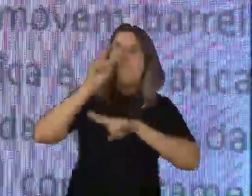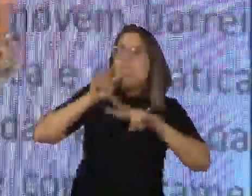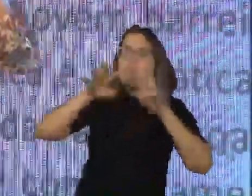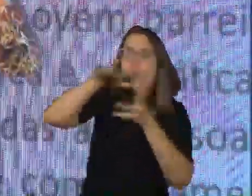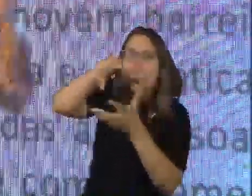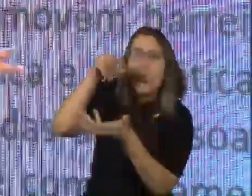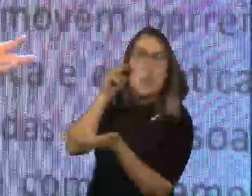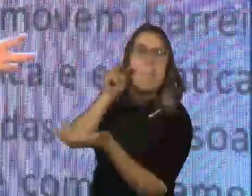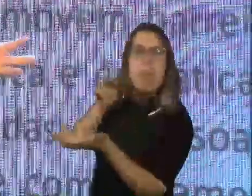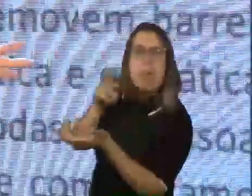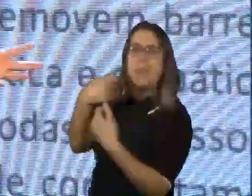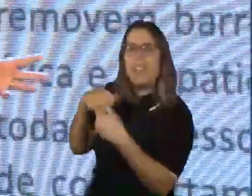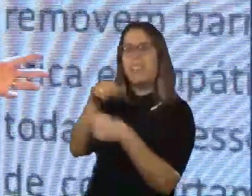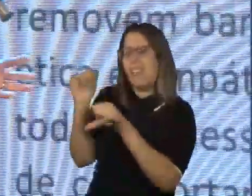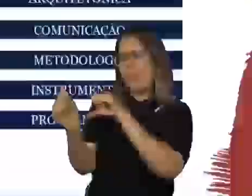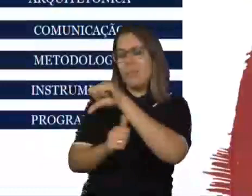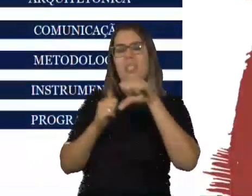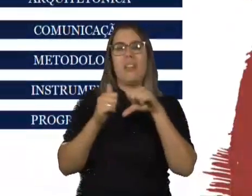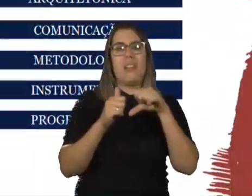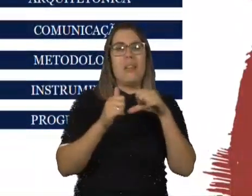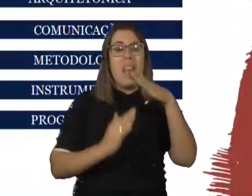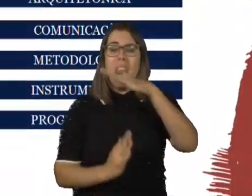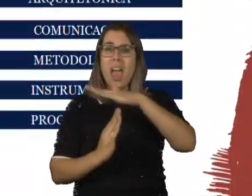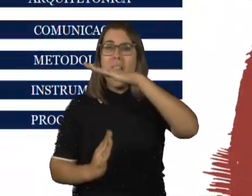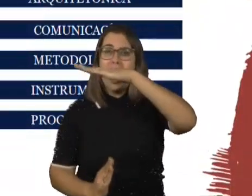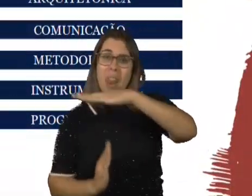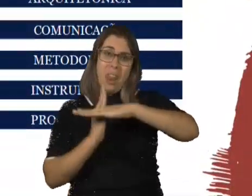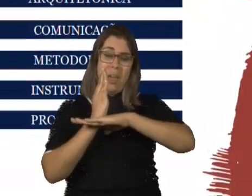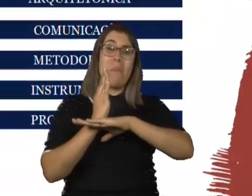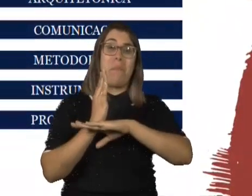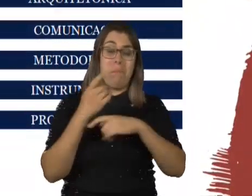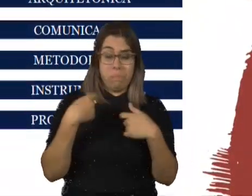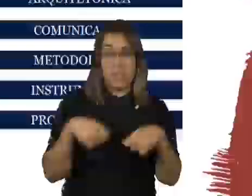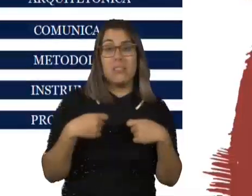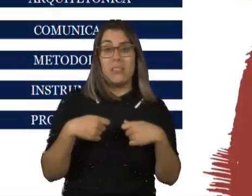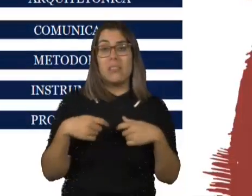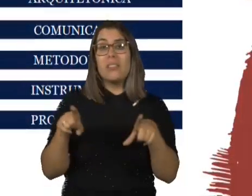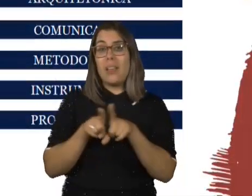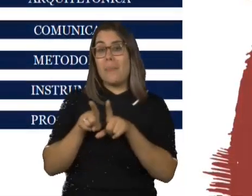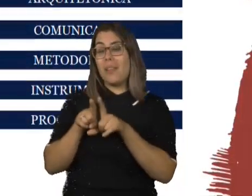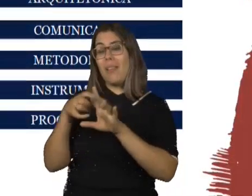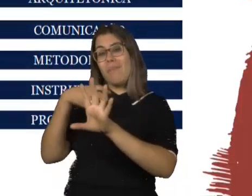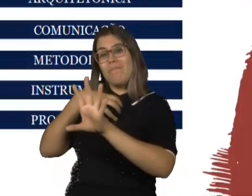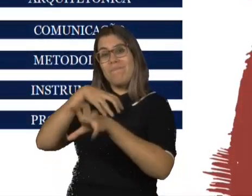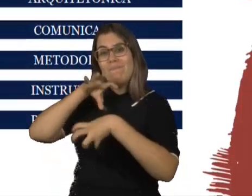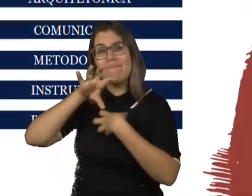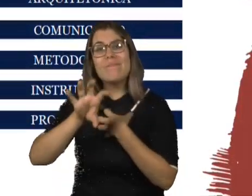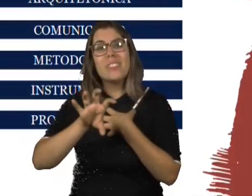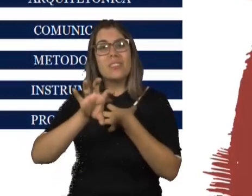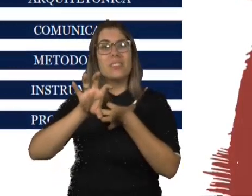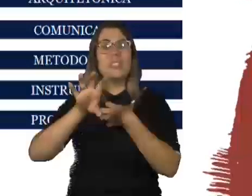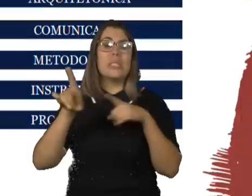eliminação de barreiras, também, a relação humana, ética e empática, que eu acho que também é muito importante,